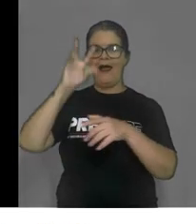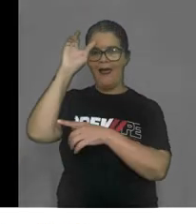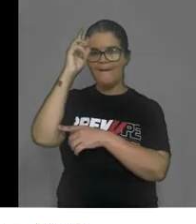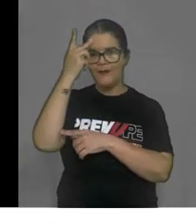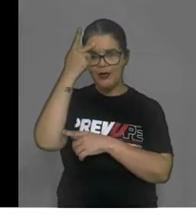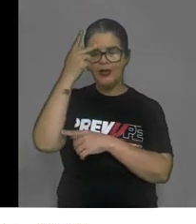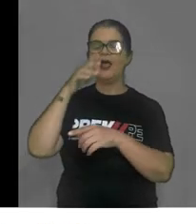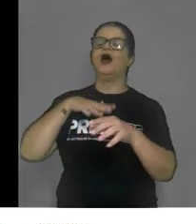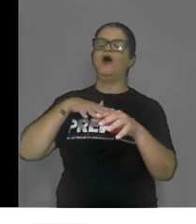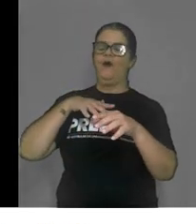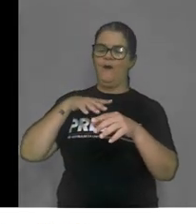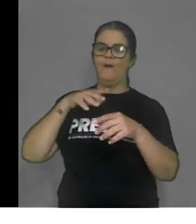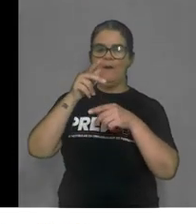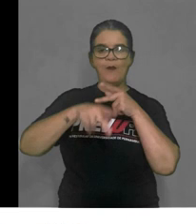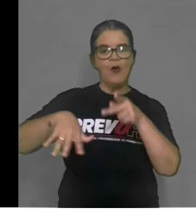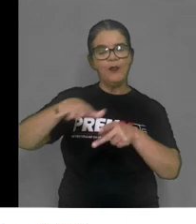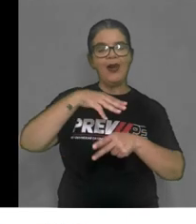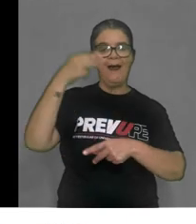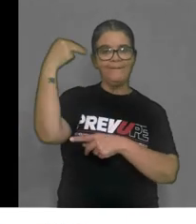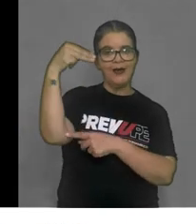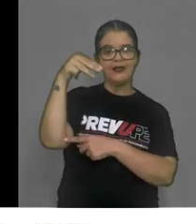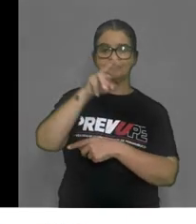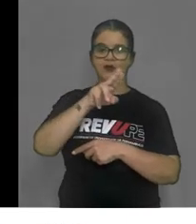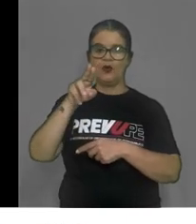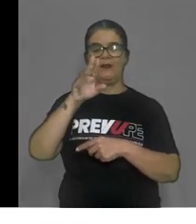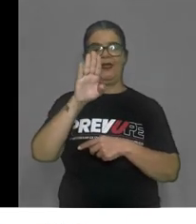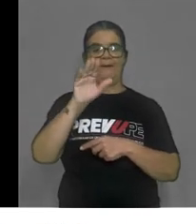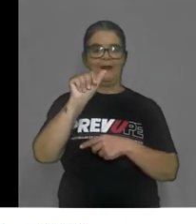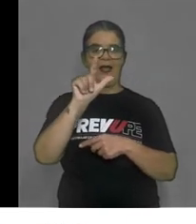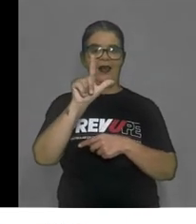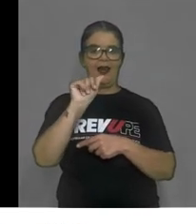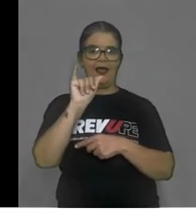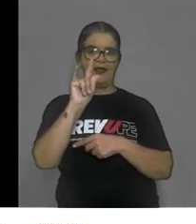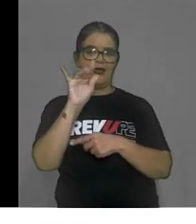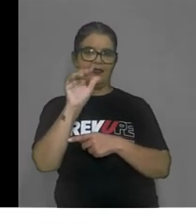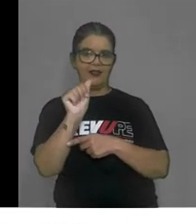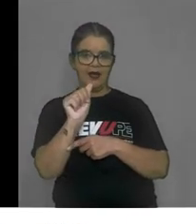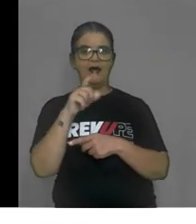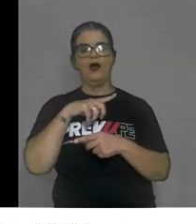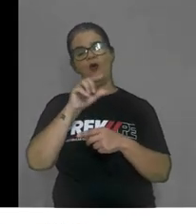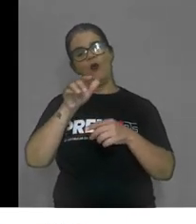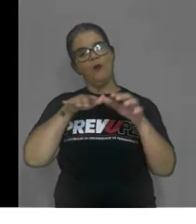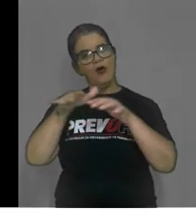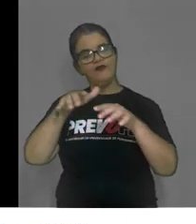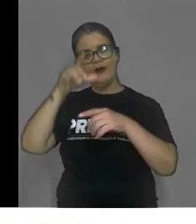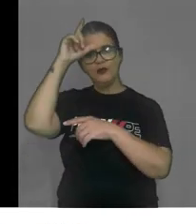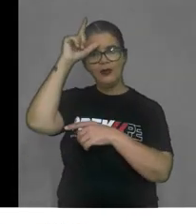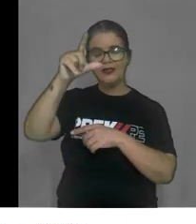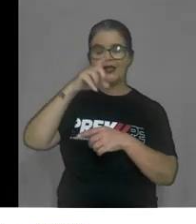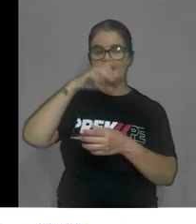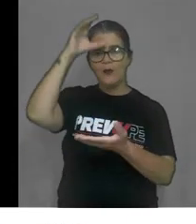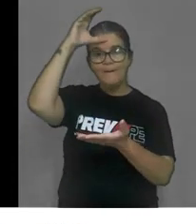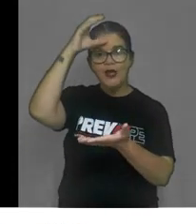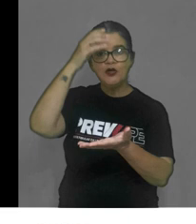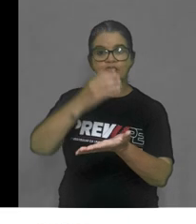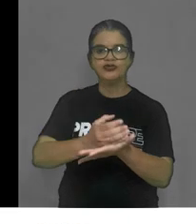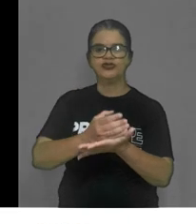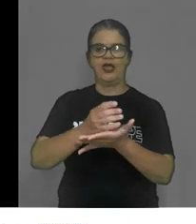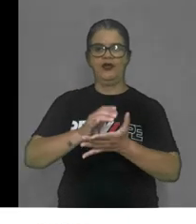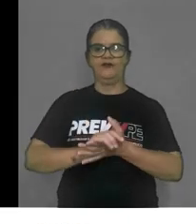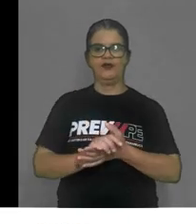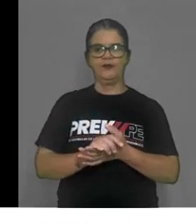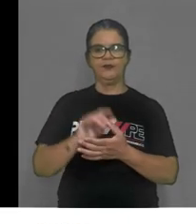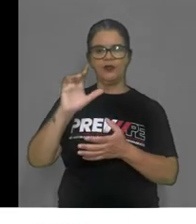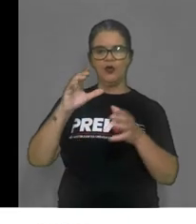1838, chamado de balaiada. O movimento era liderado pelo chefe do quilombo,